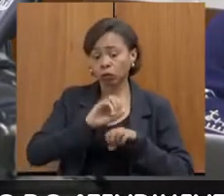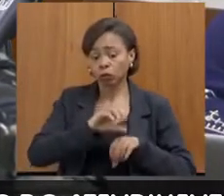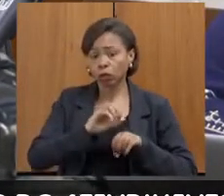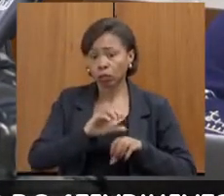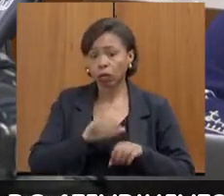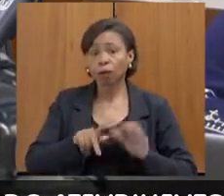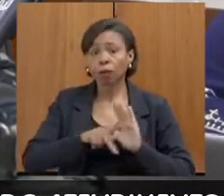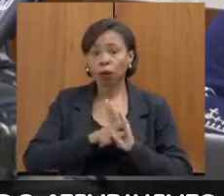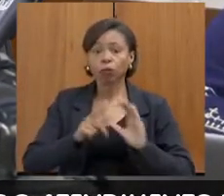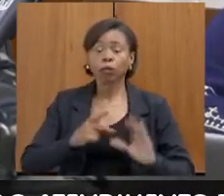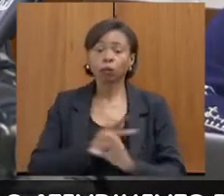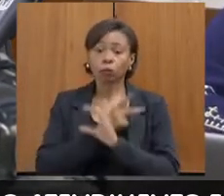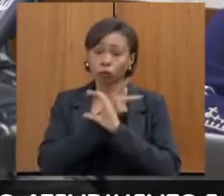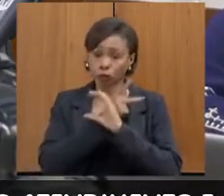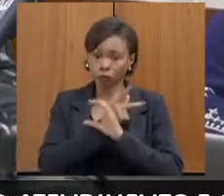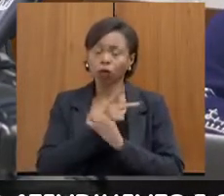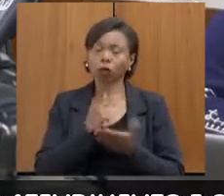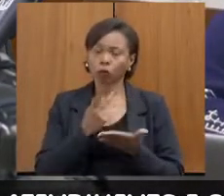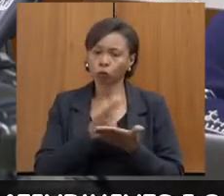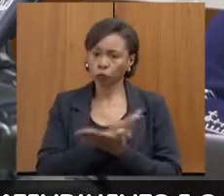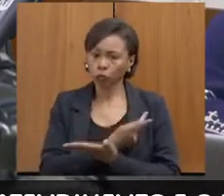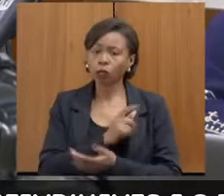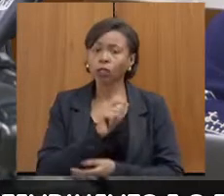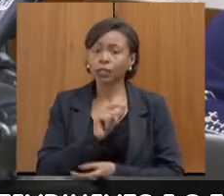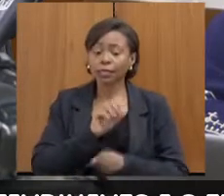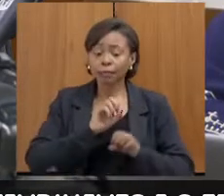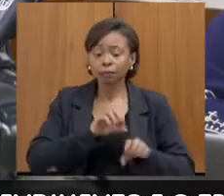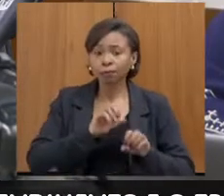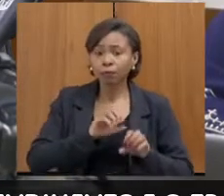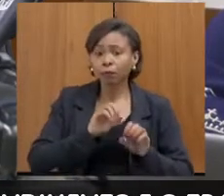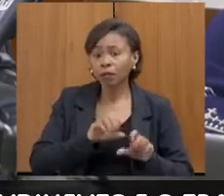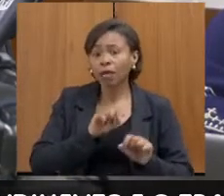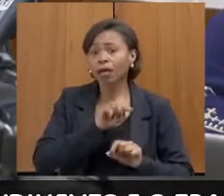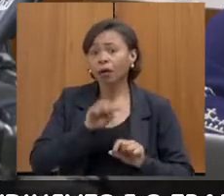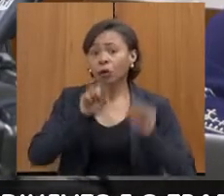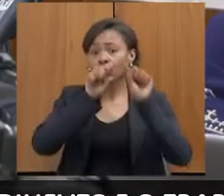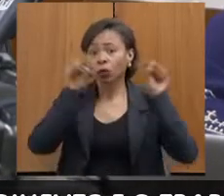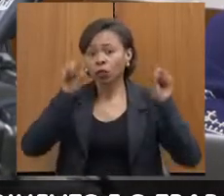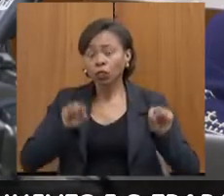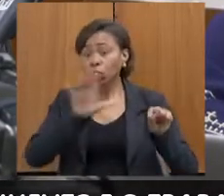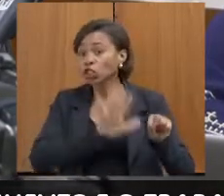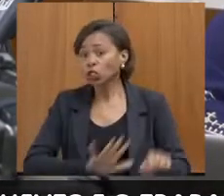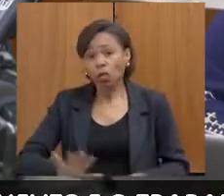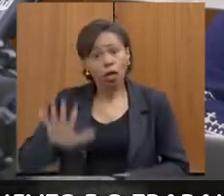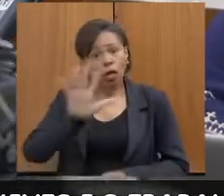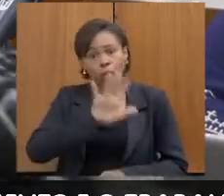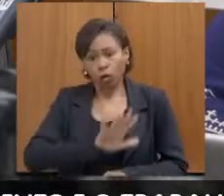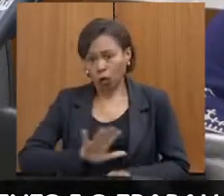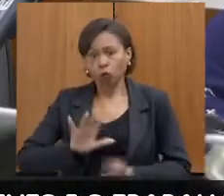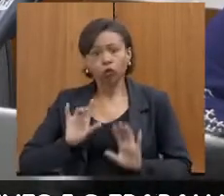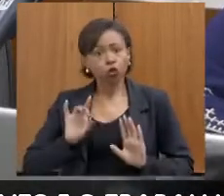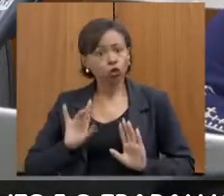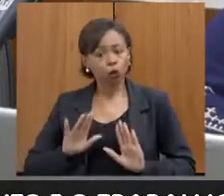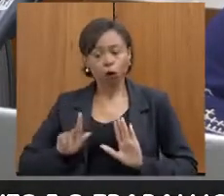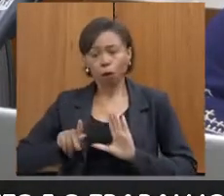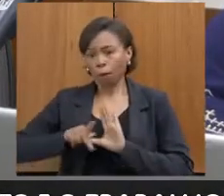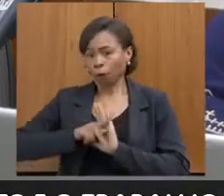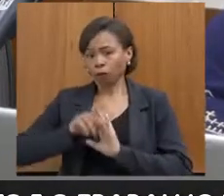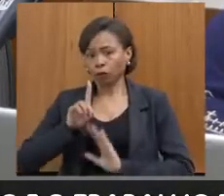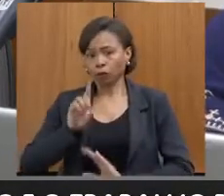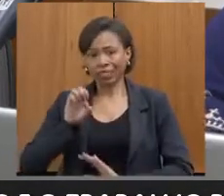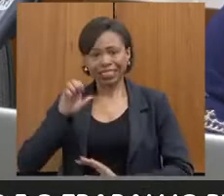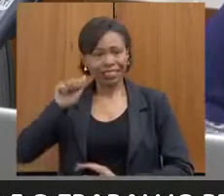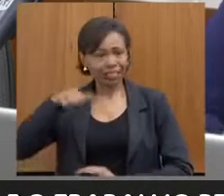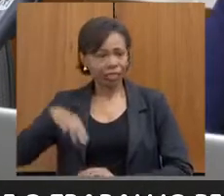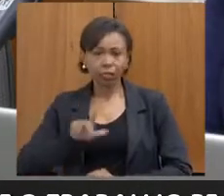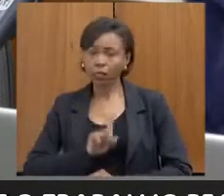Polícia Civil, de capacitar seus servidores, de forma geral, não só quem trabalha em DEAM. Então, nossos colegas também trabalham com